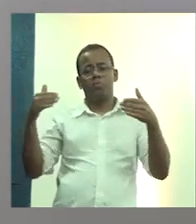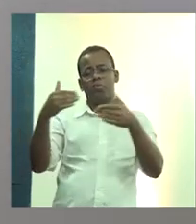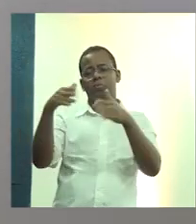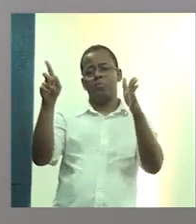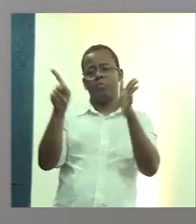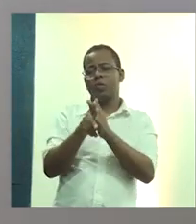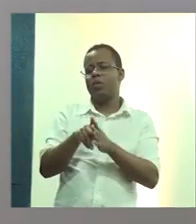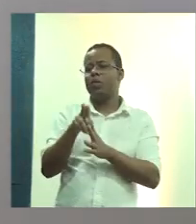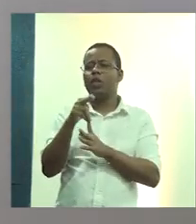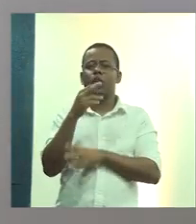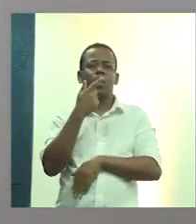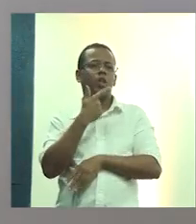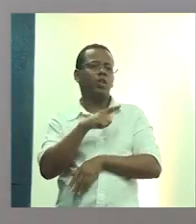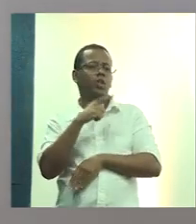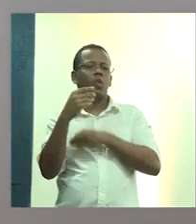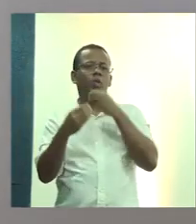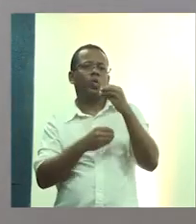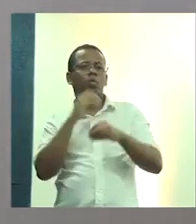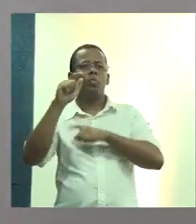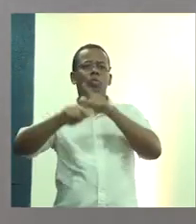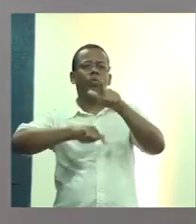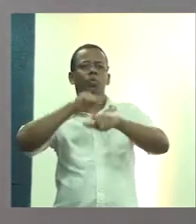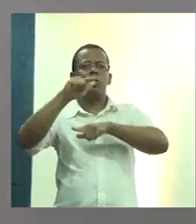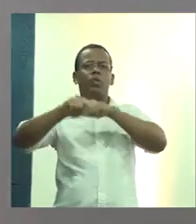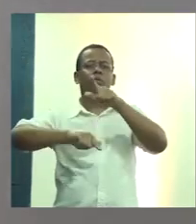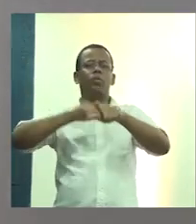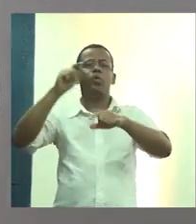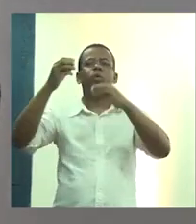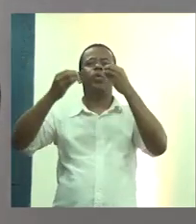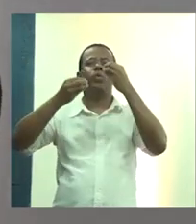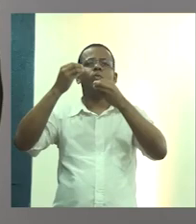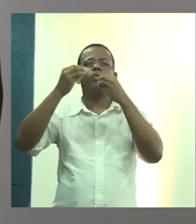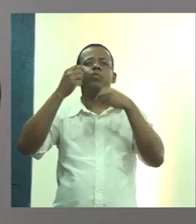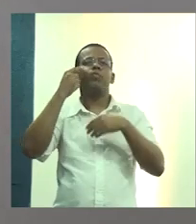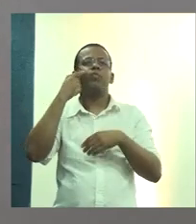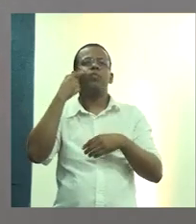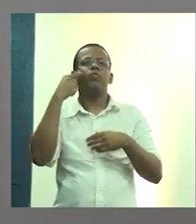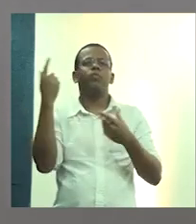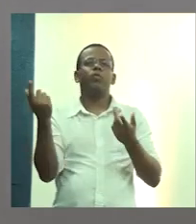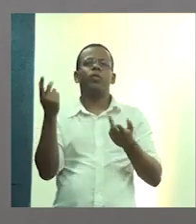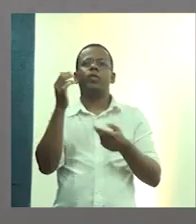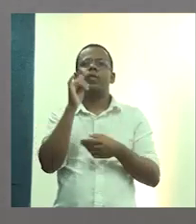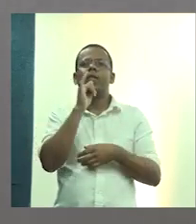Não tem como a gente trabalhar isso de uma forma, de uma forma mais